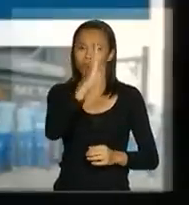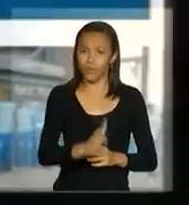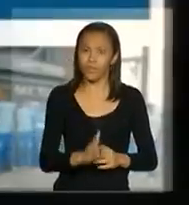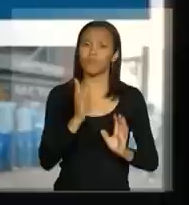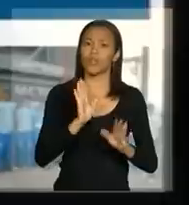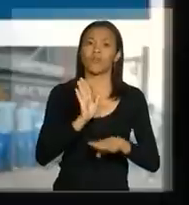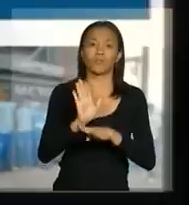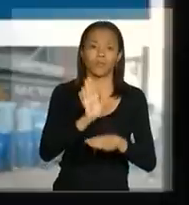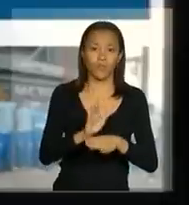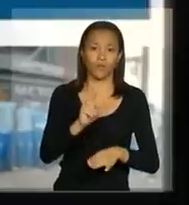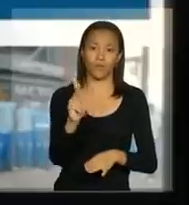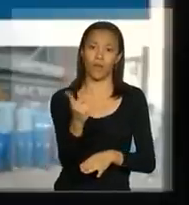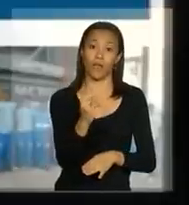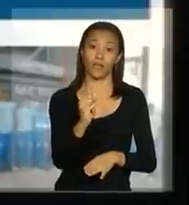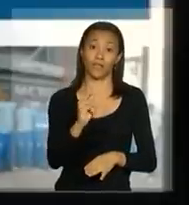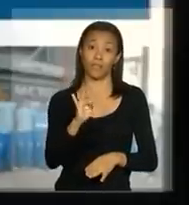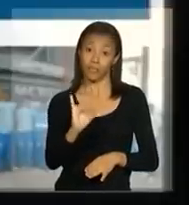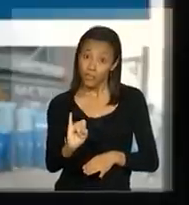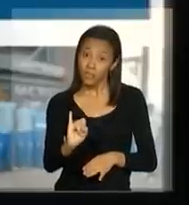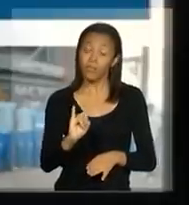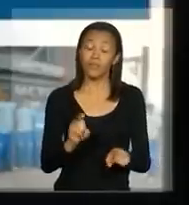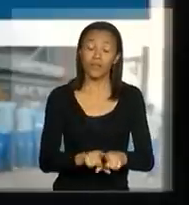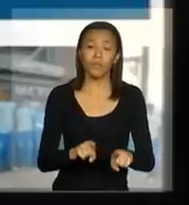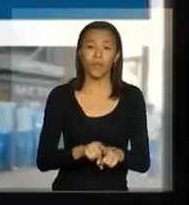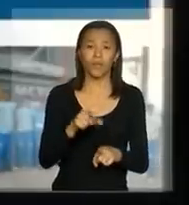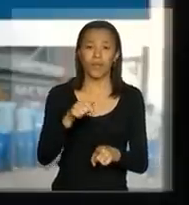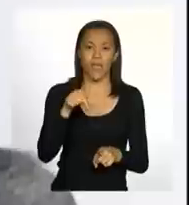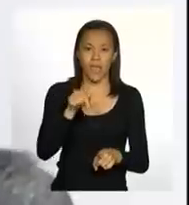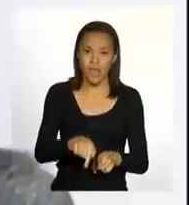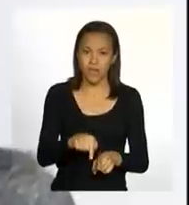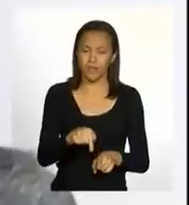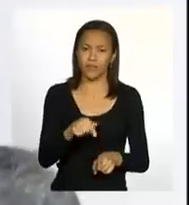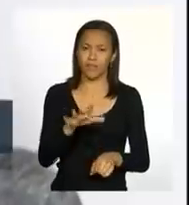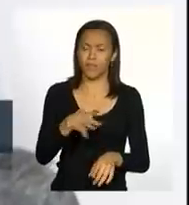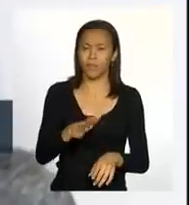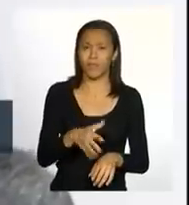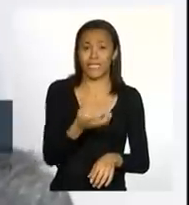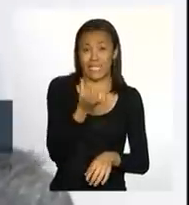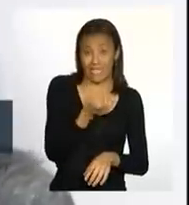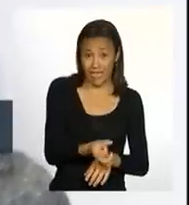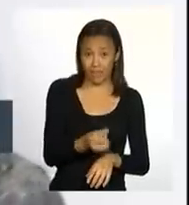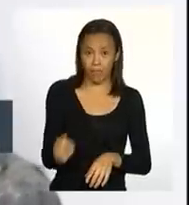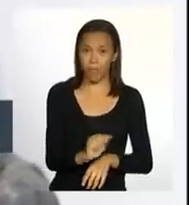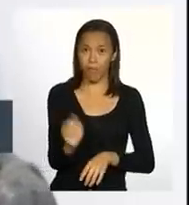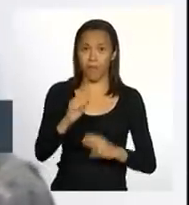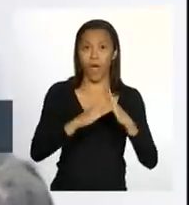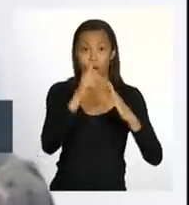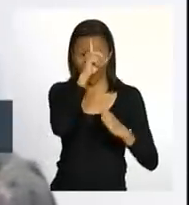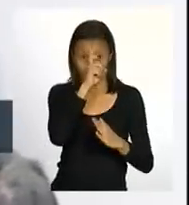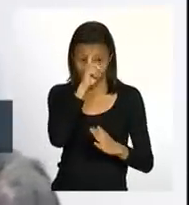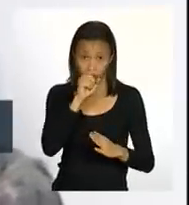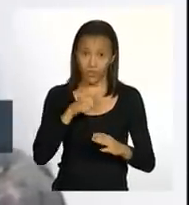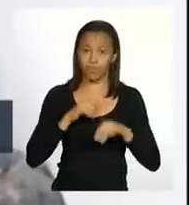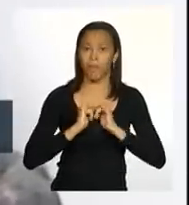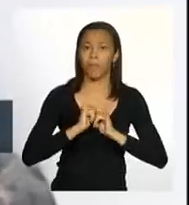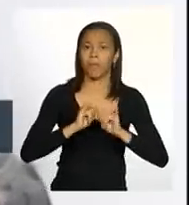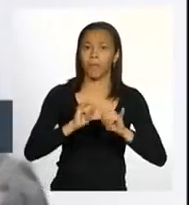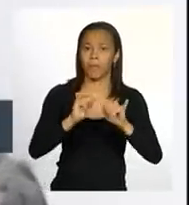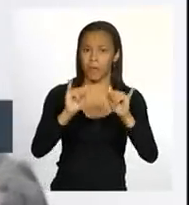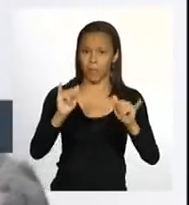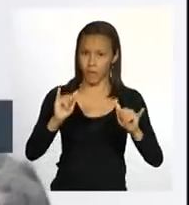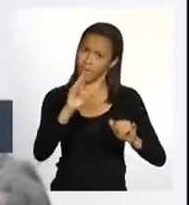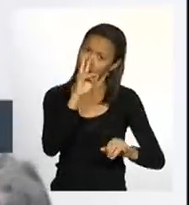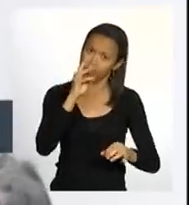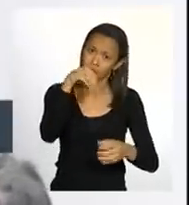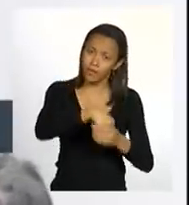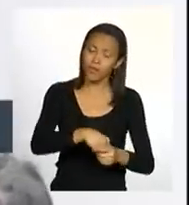todo esse ano. A Força tem também, a partir desse momento, também seis hospitais de campanha, essa é uma novidade da Força Nacional do SUS,